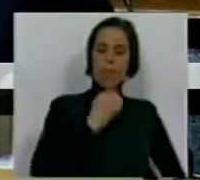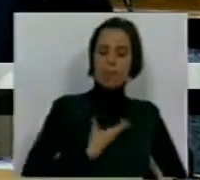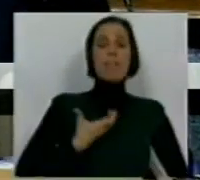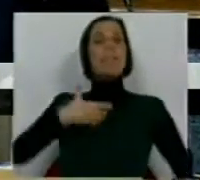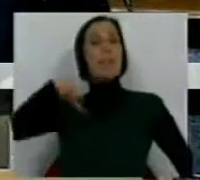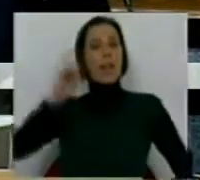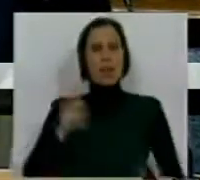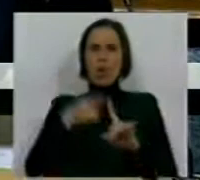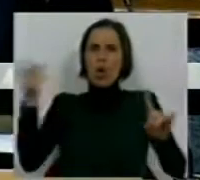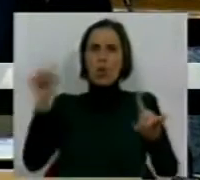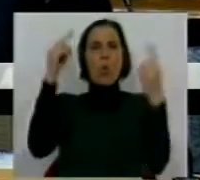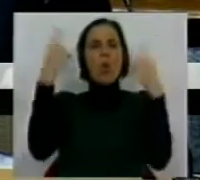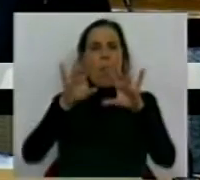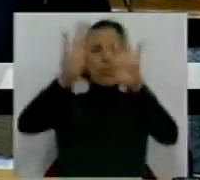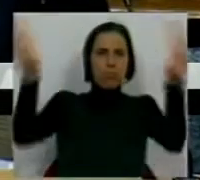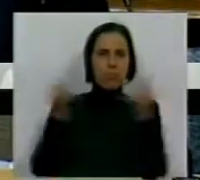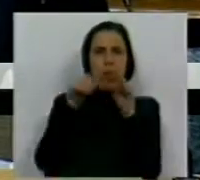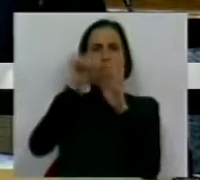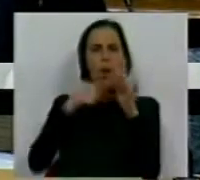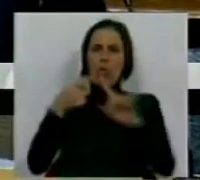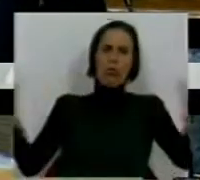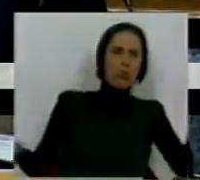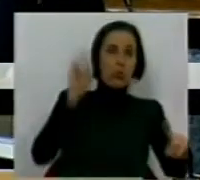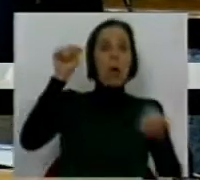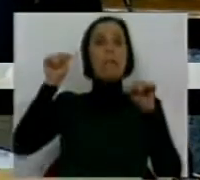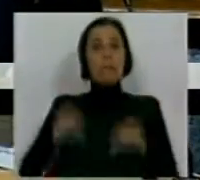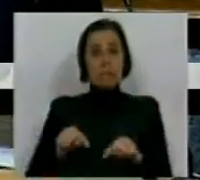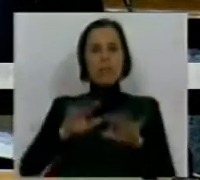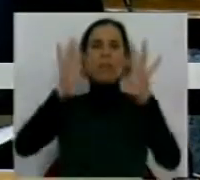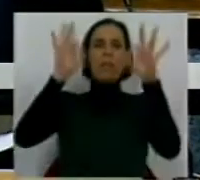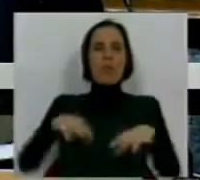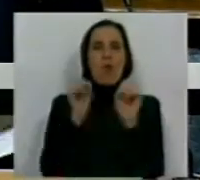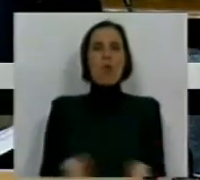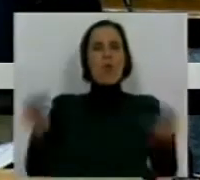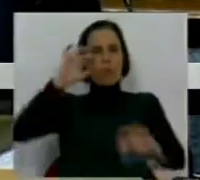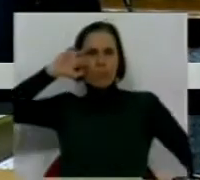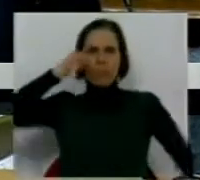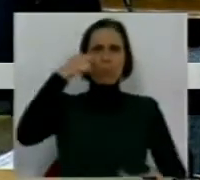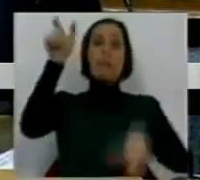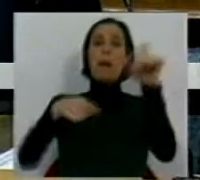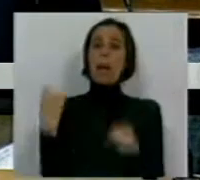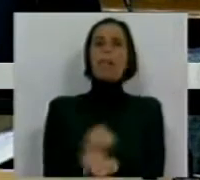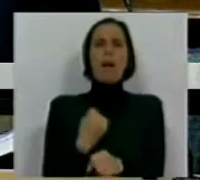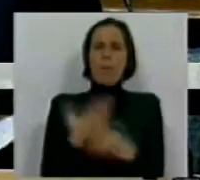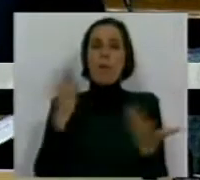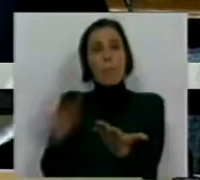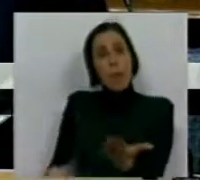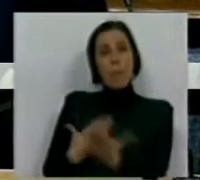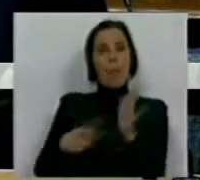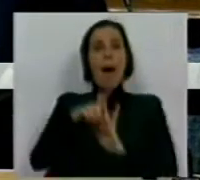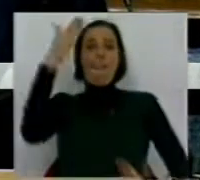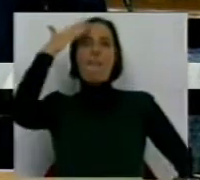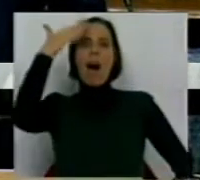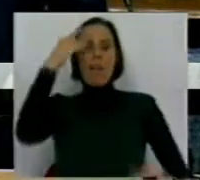CDS não é uma mera compilação de normas. Este imploma encerra um novo ataque aos trabalhadores. A proposta de lei